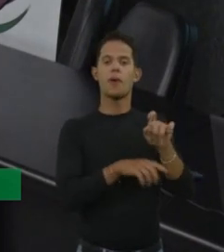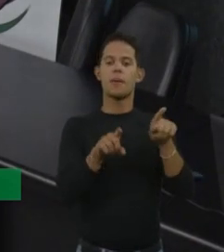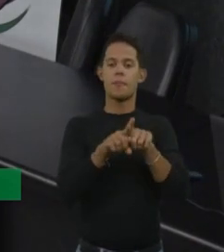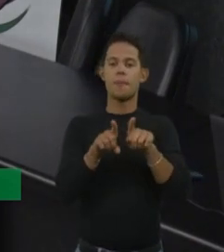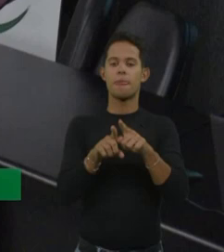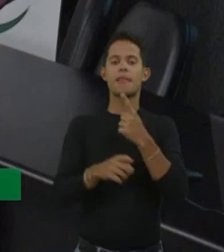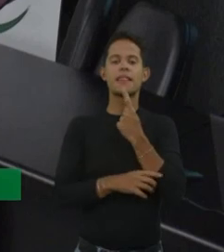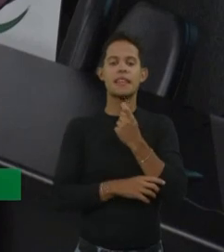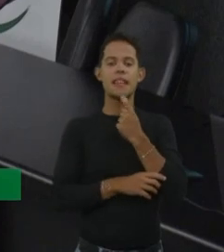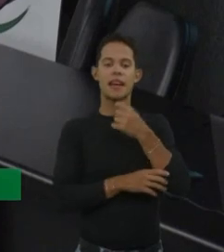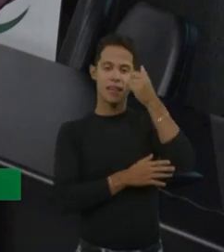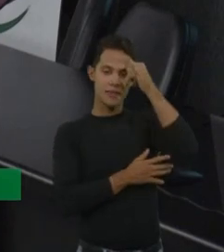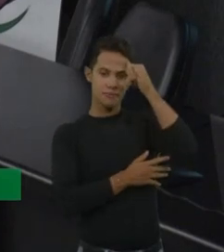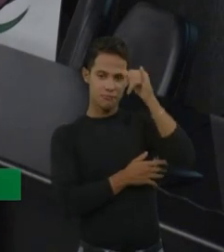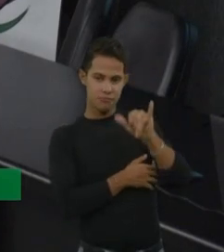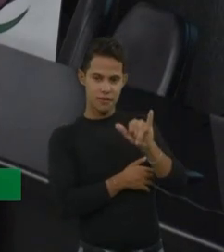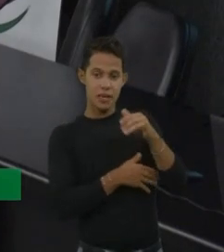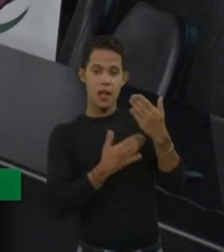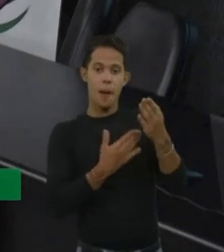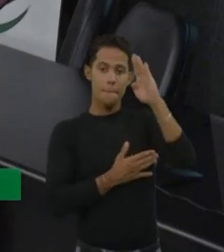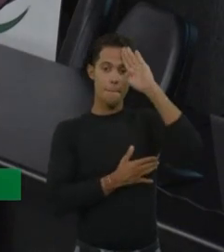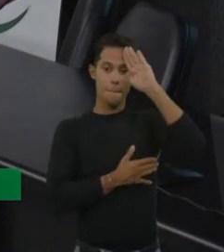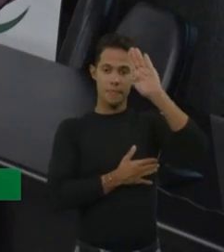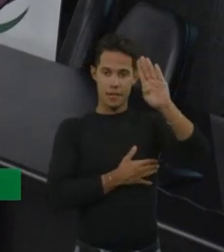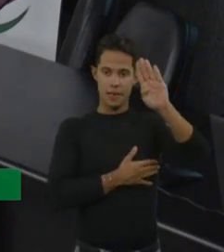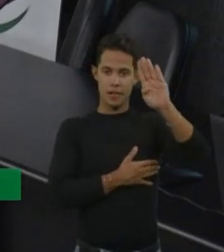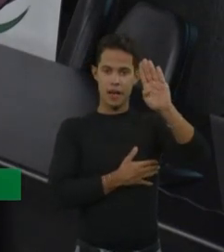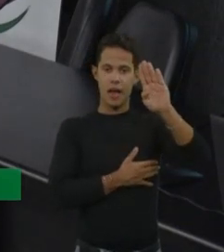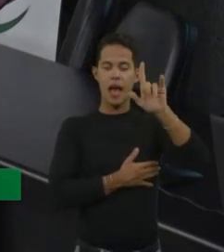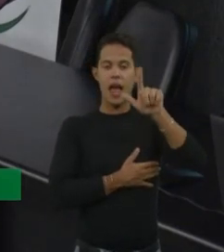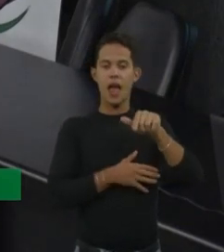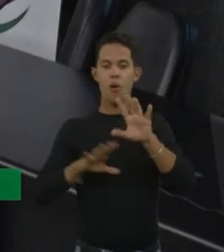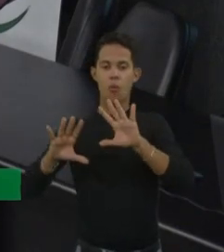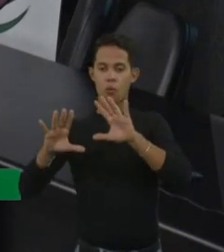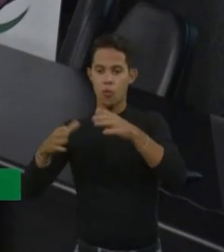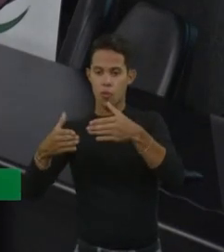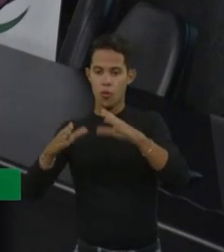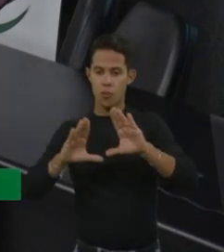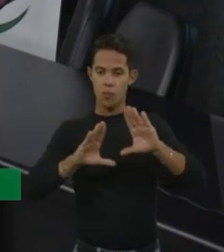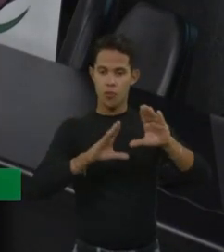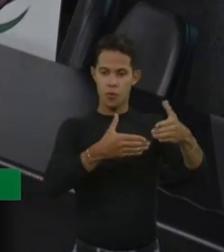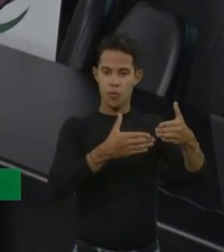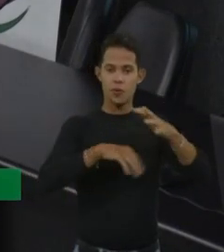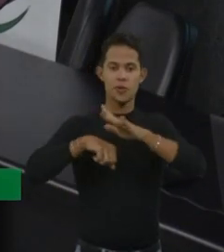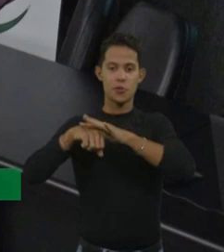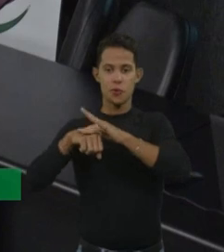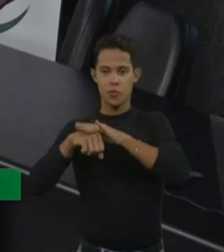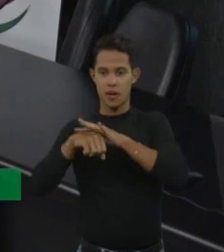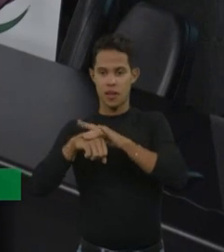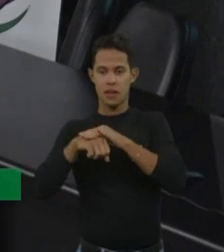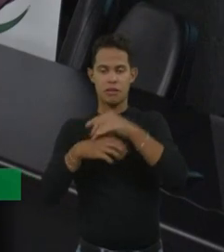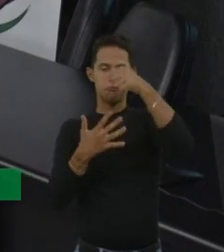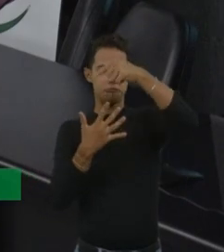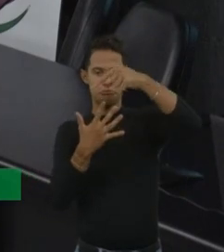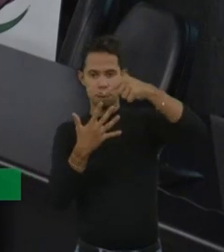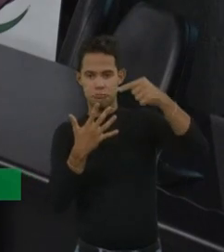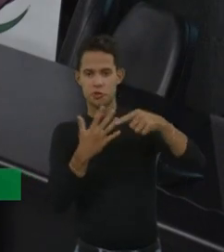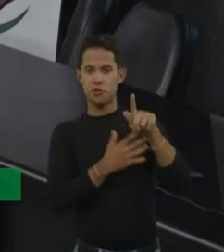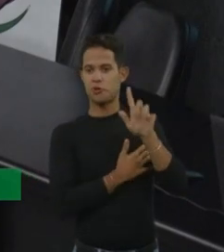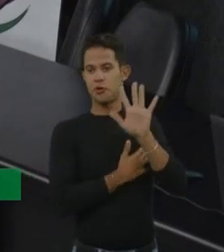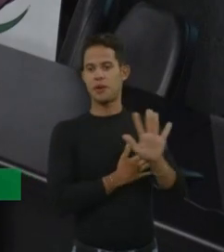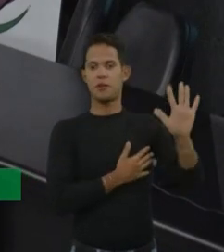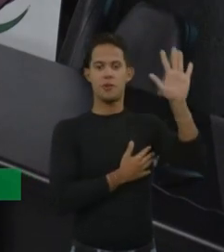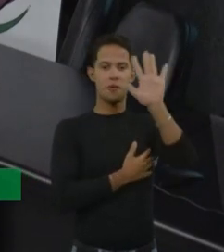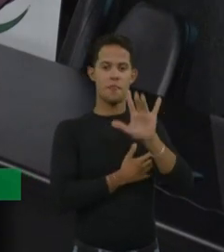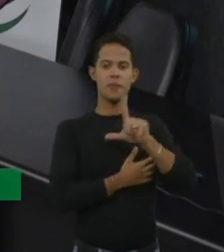Então, as principais que a gente... Então, são um grupo de doenças muito ampla, coagulopatias é muito geral, e tem as